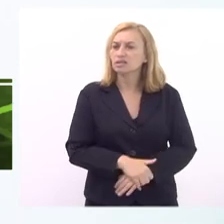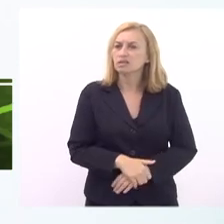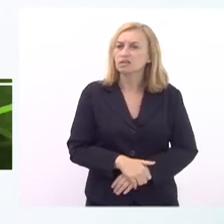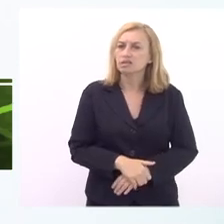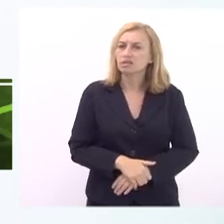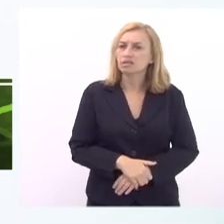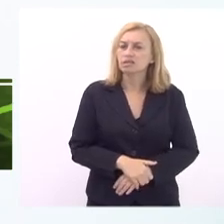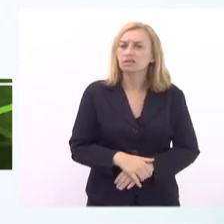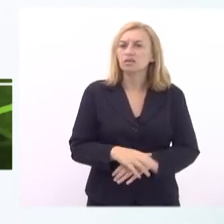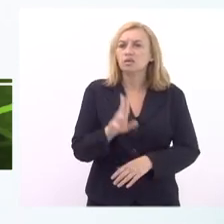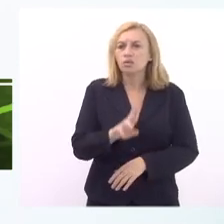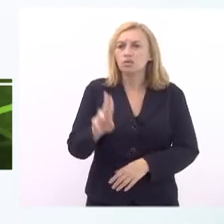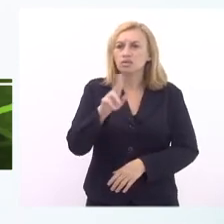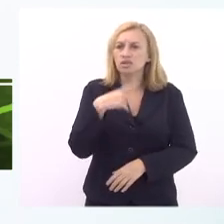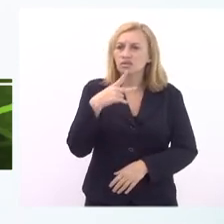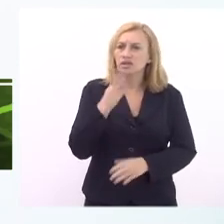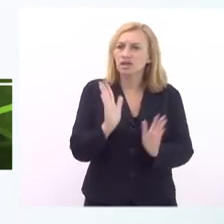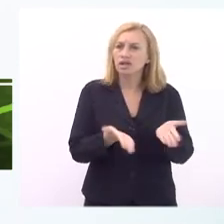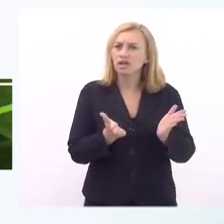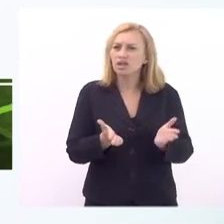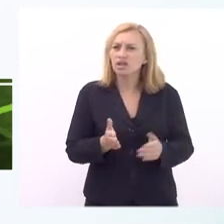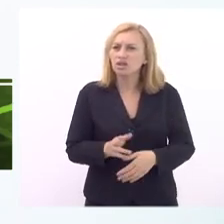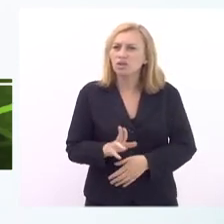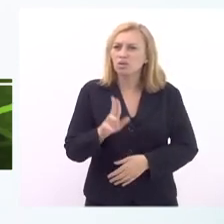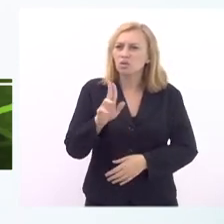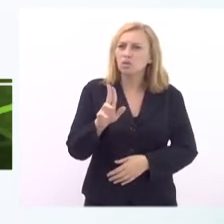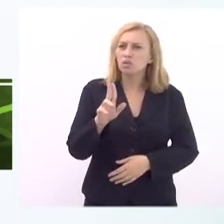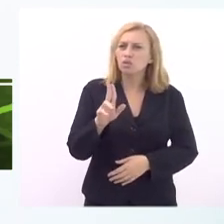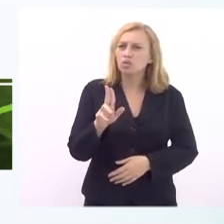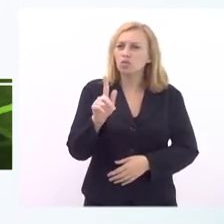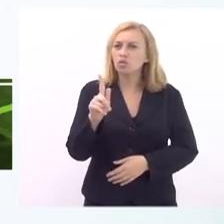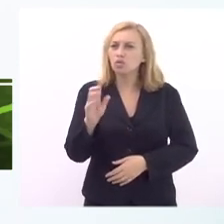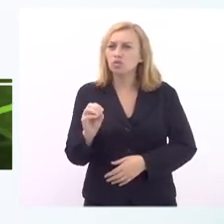chamo para fazer uso da palavra agora Hugo Silva está presente aí Hugo